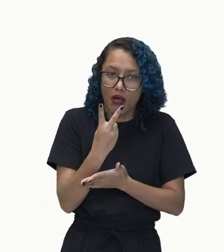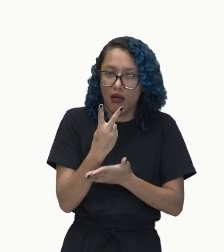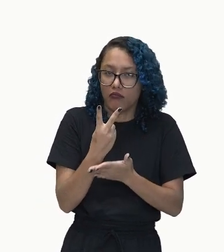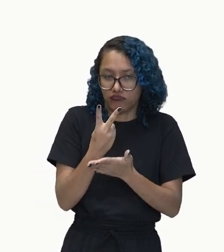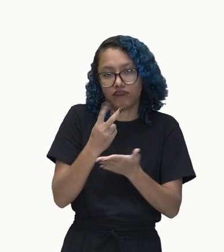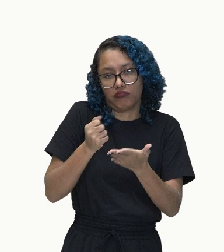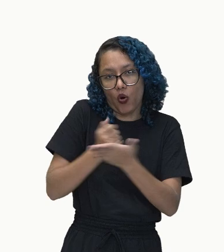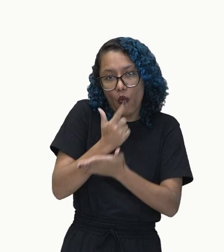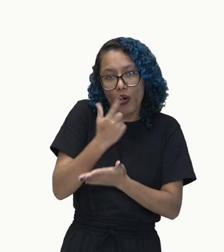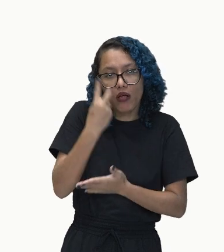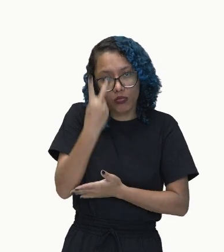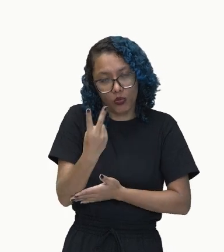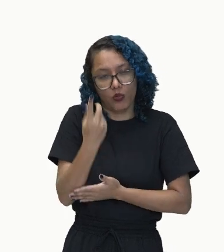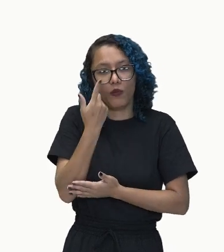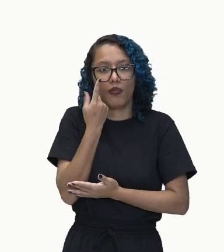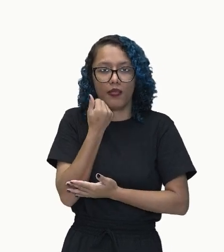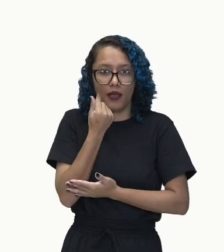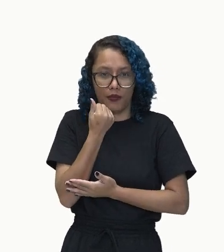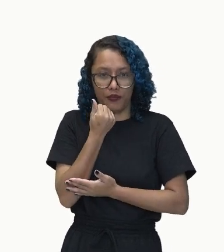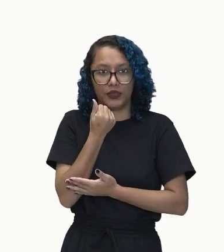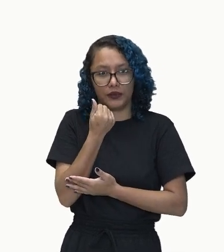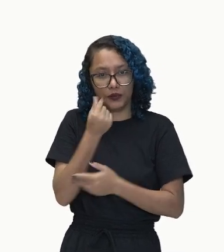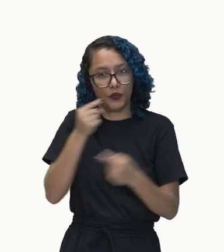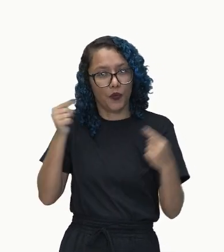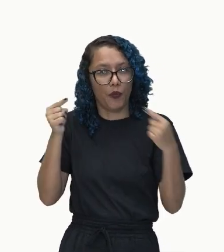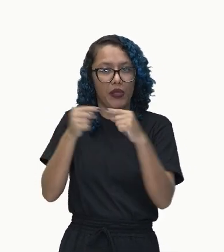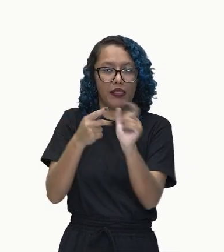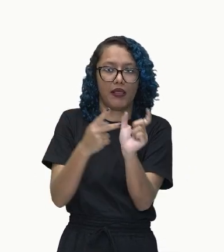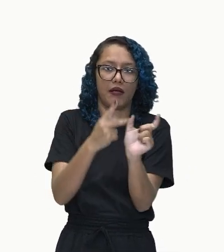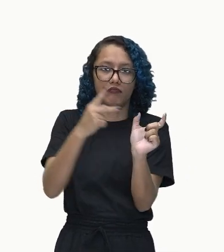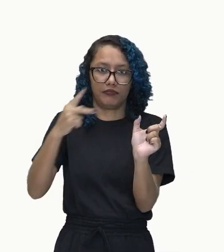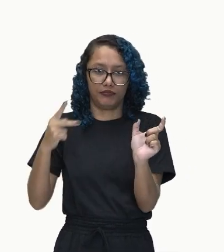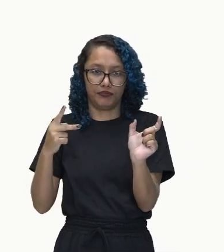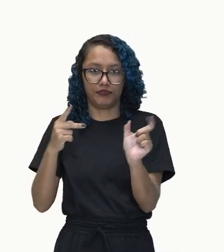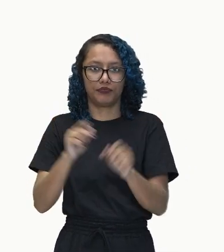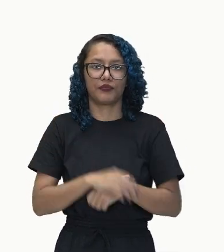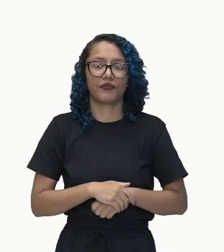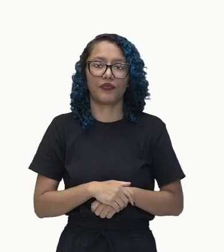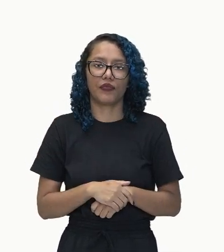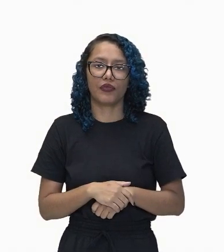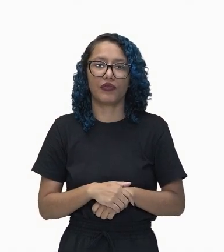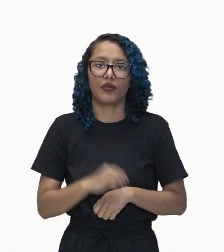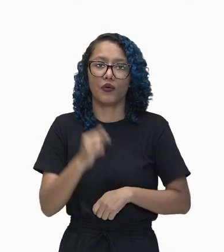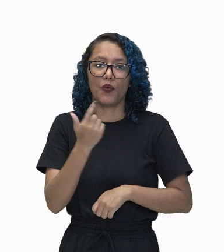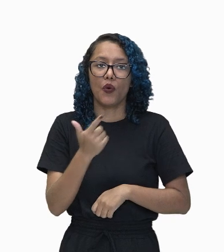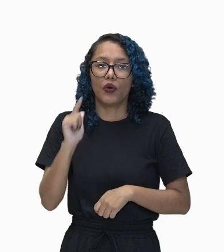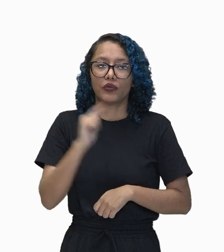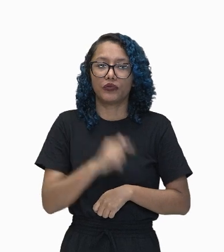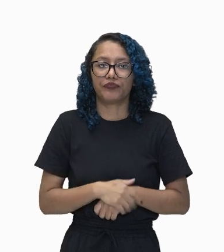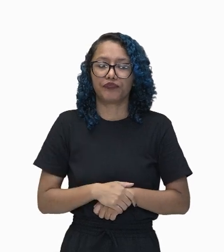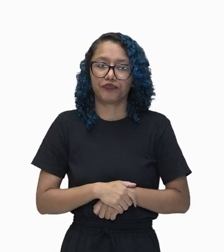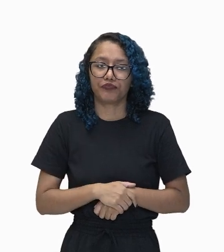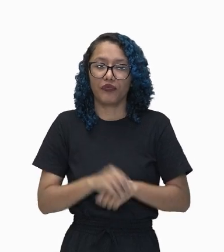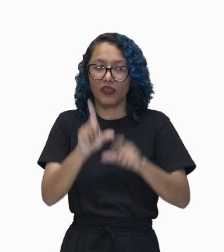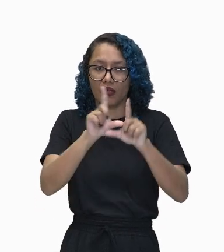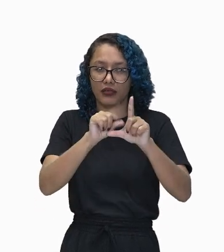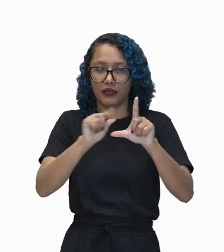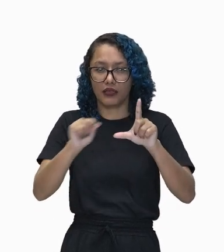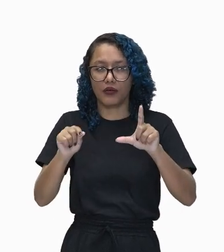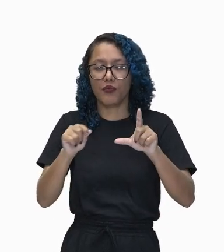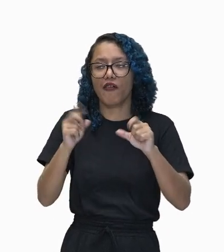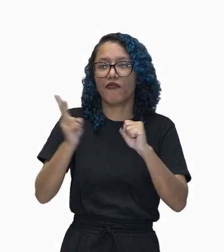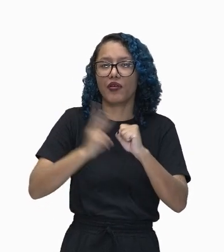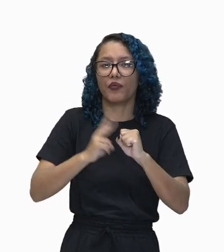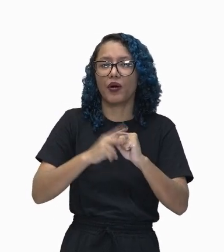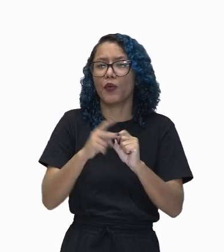o predicado. Ok? E o sintagma verbal, olha só. É o predicado. Observe aí. Observe aí.